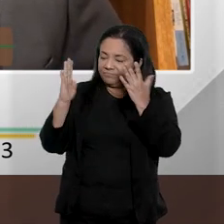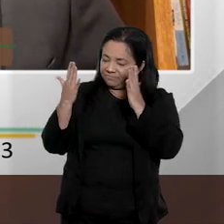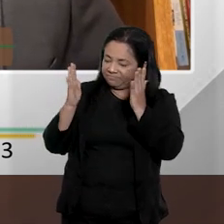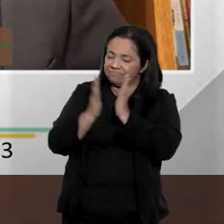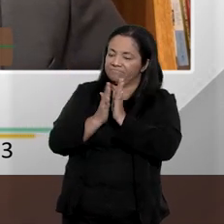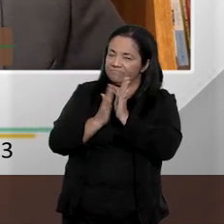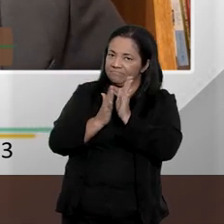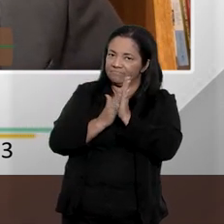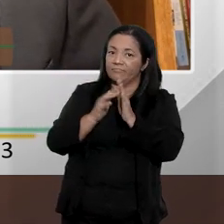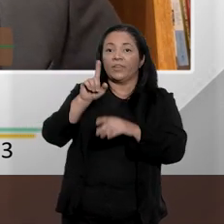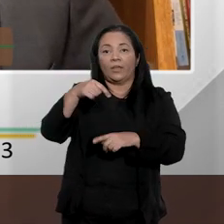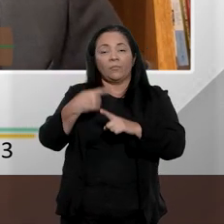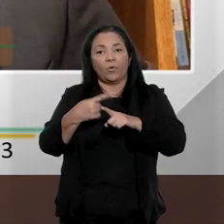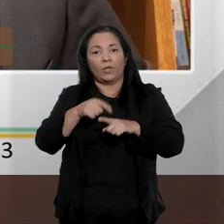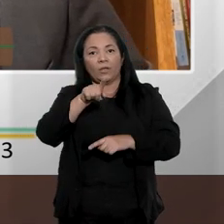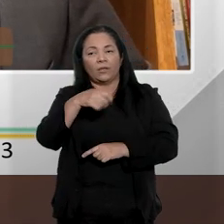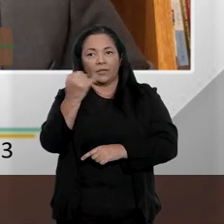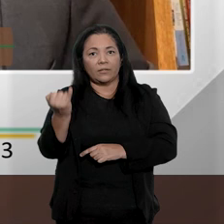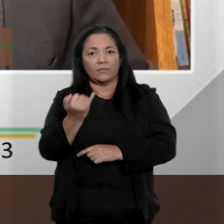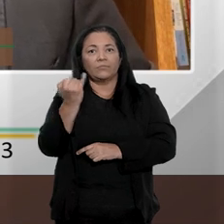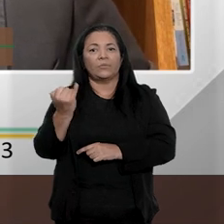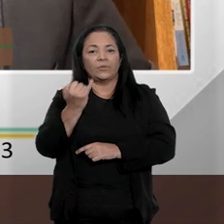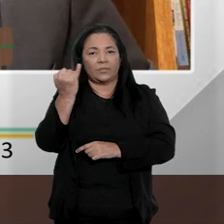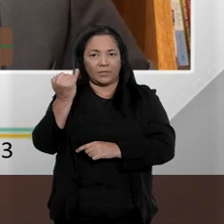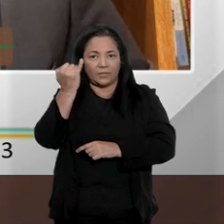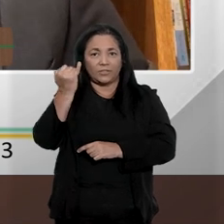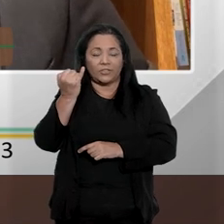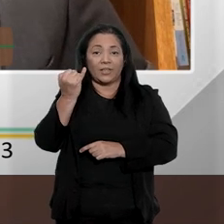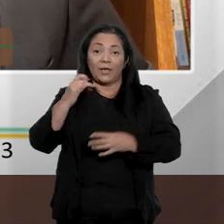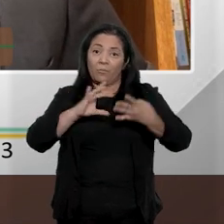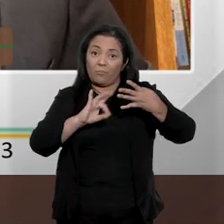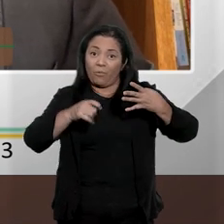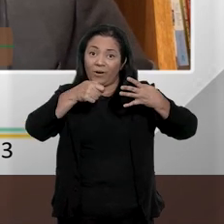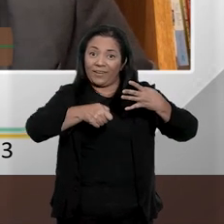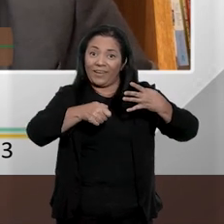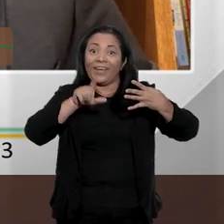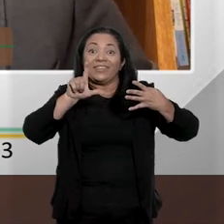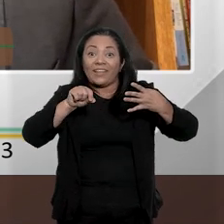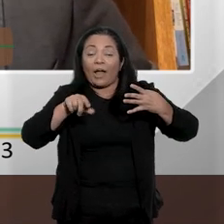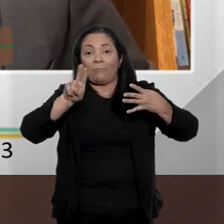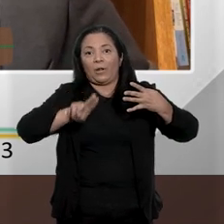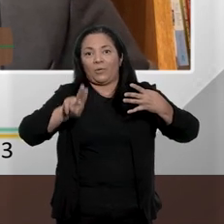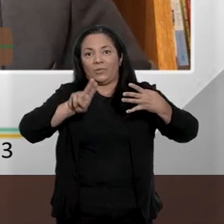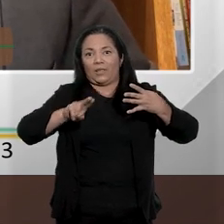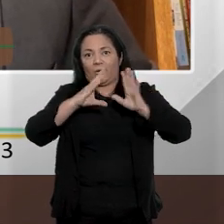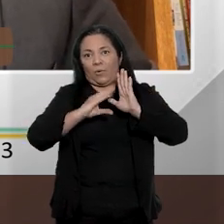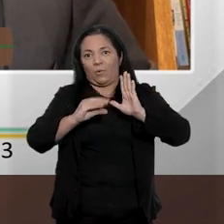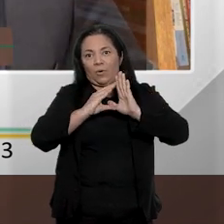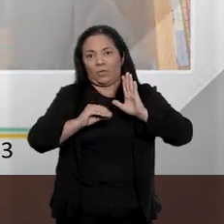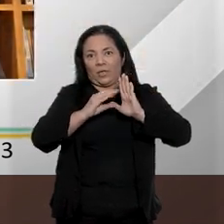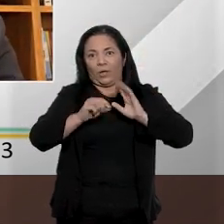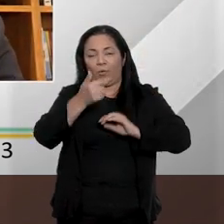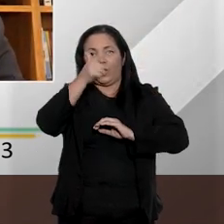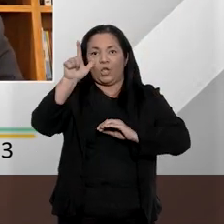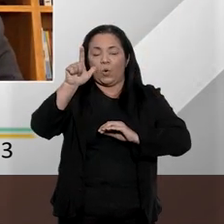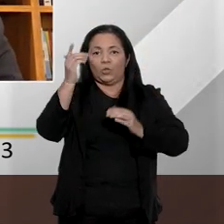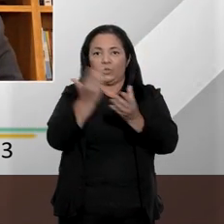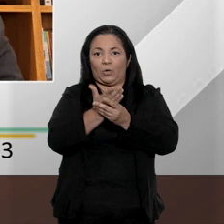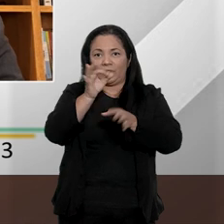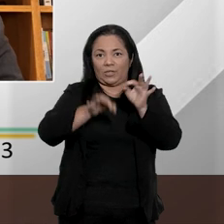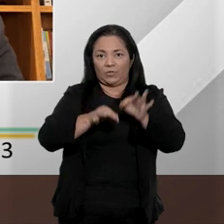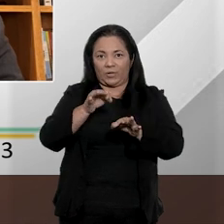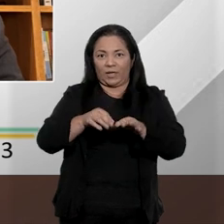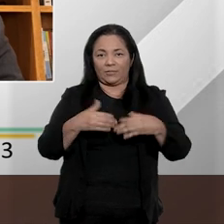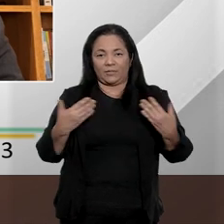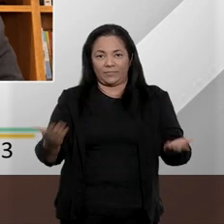são extremamente importantes, sobretudo como precedentes para serem observados nas instâncias ordinárias. É uma pena,